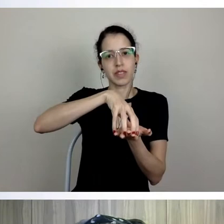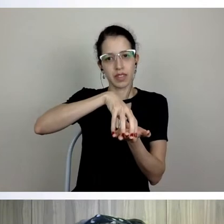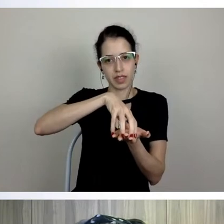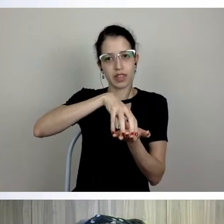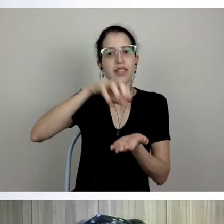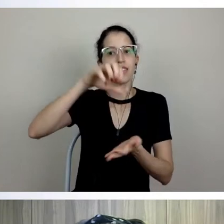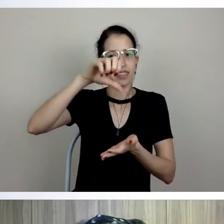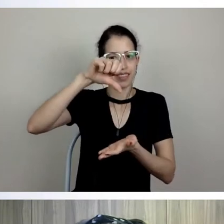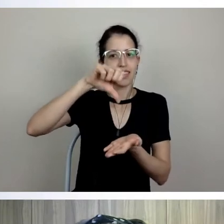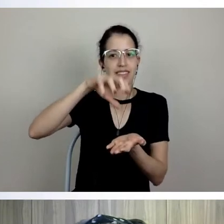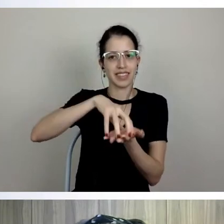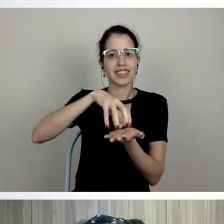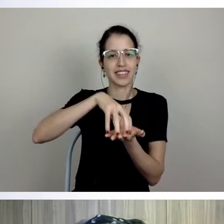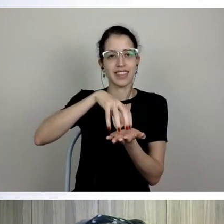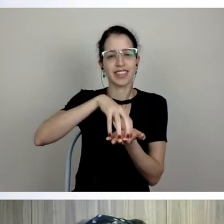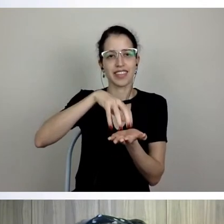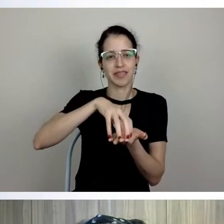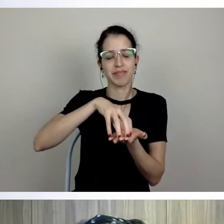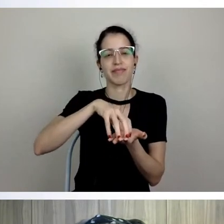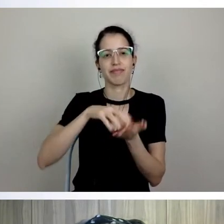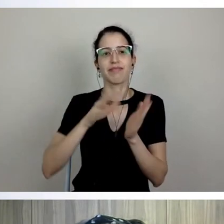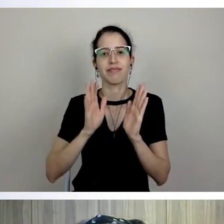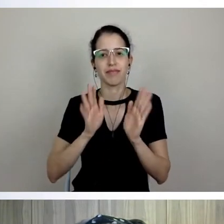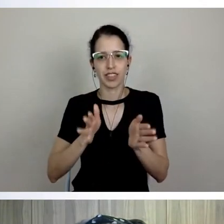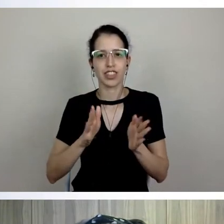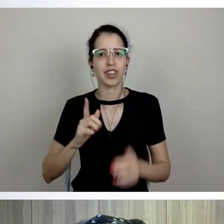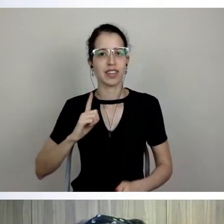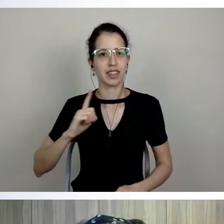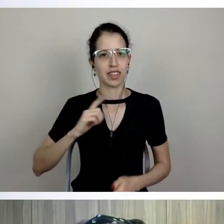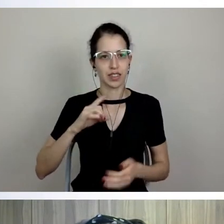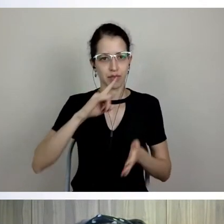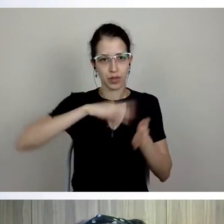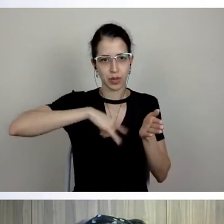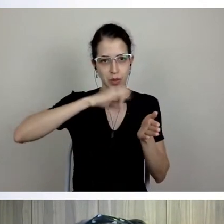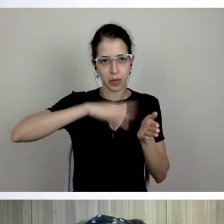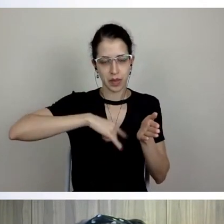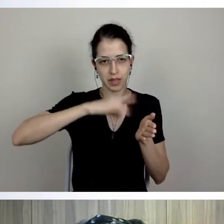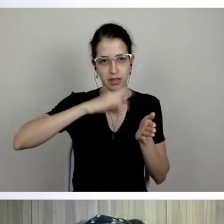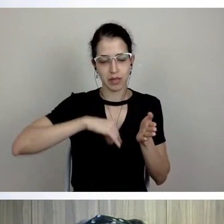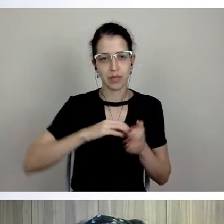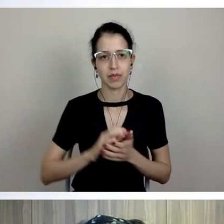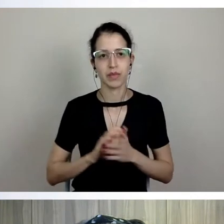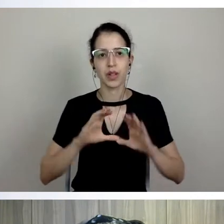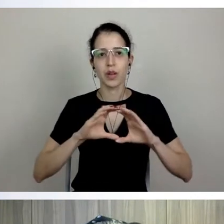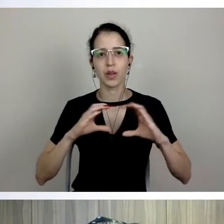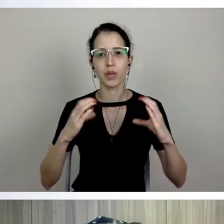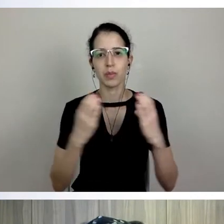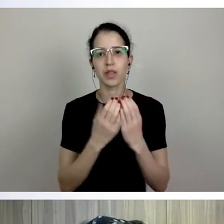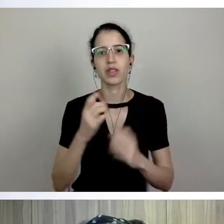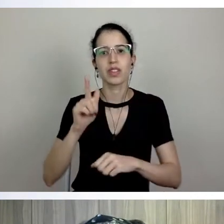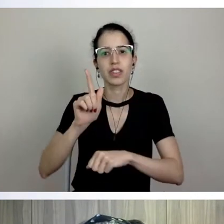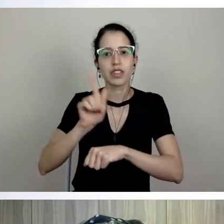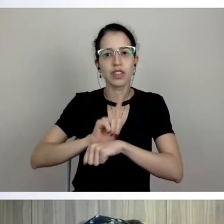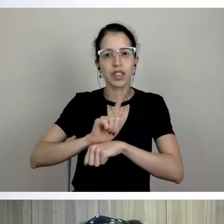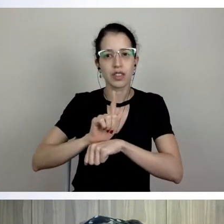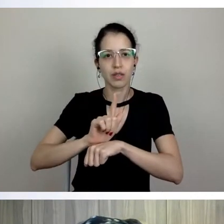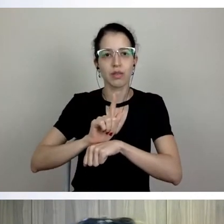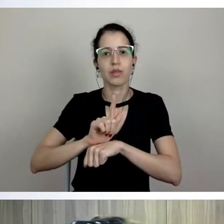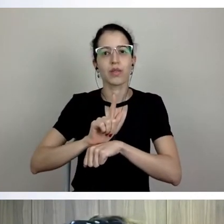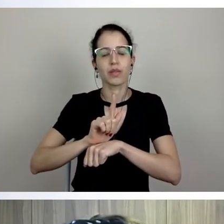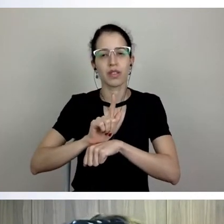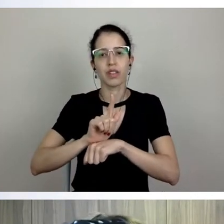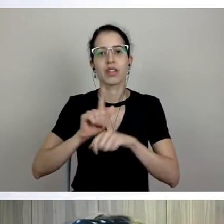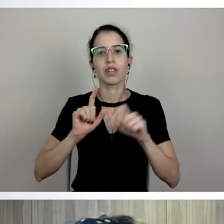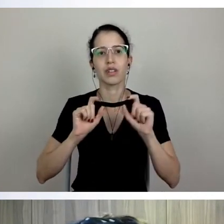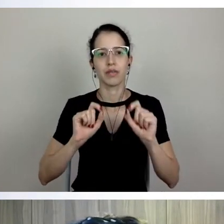de representar a academia, porque ele é composto por membros do conselho universitário, inclusive. Então,